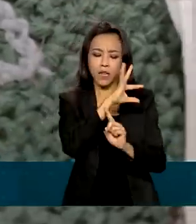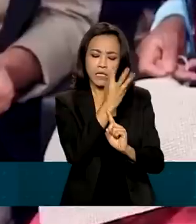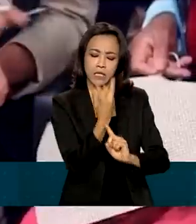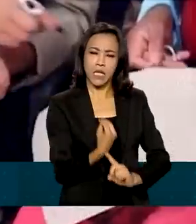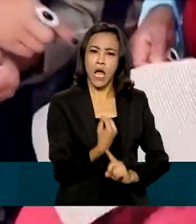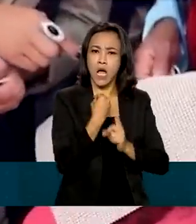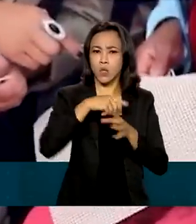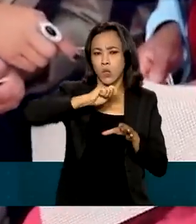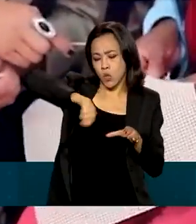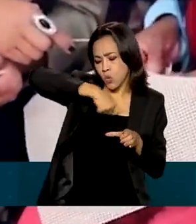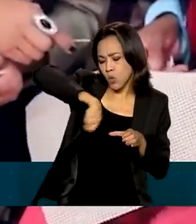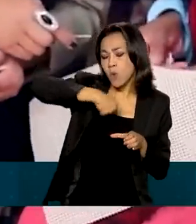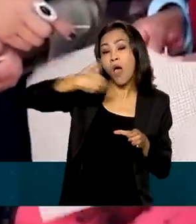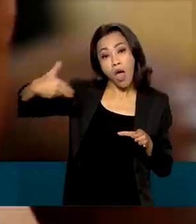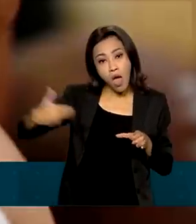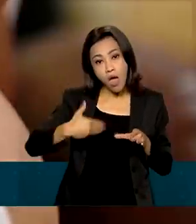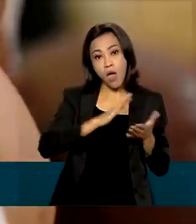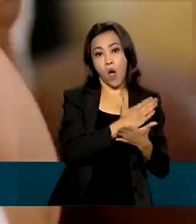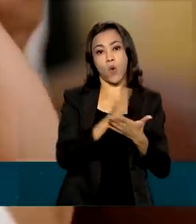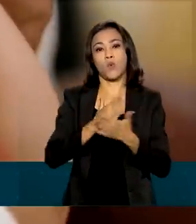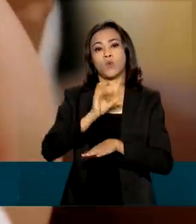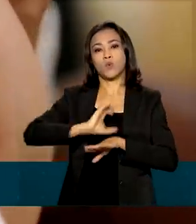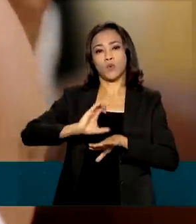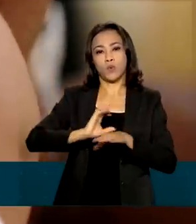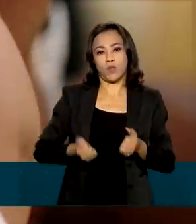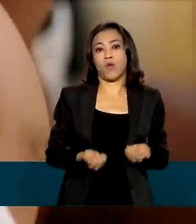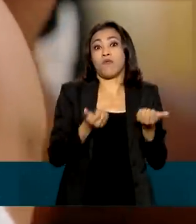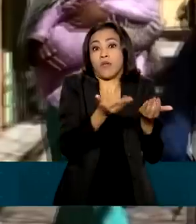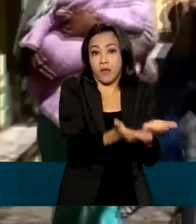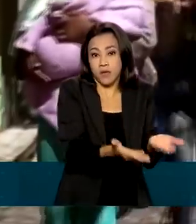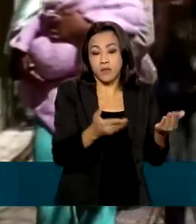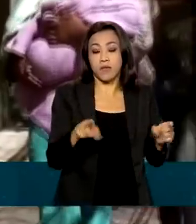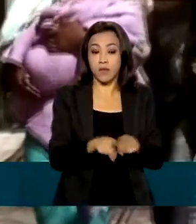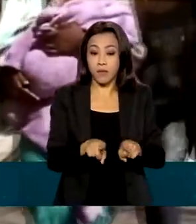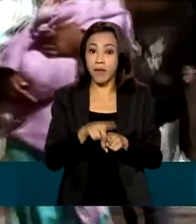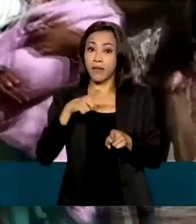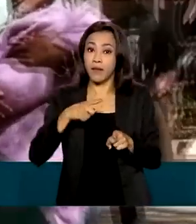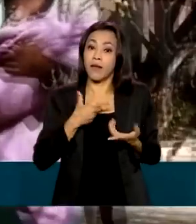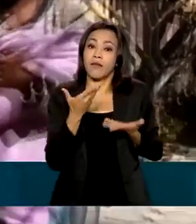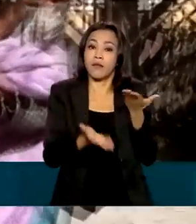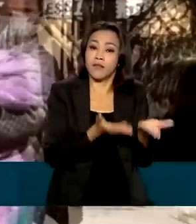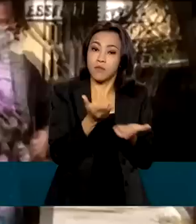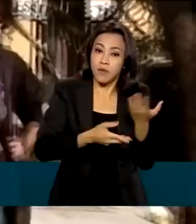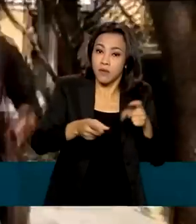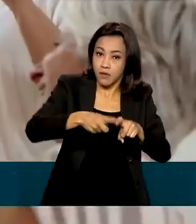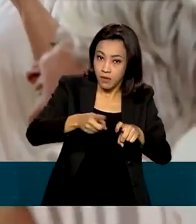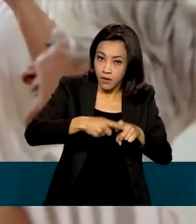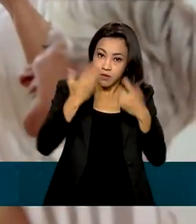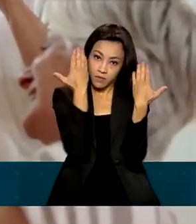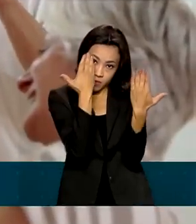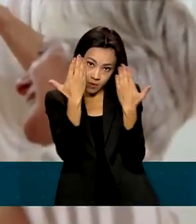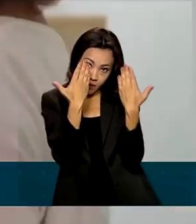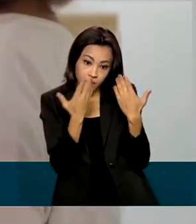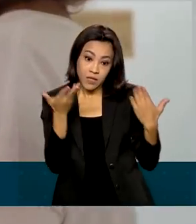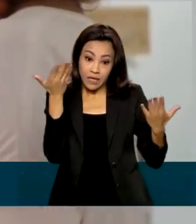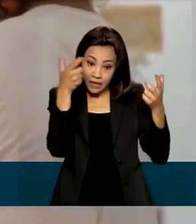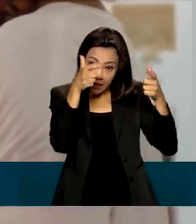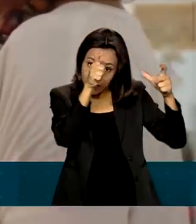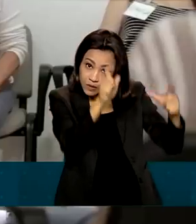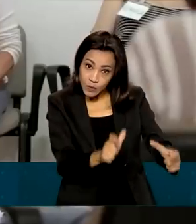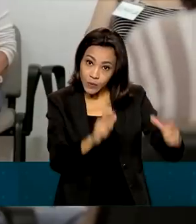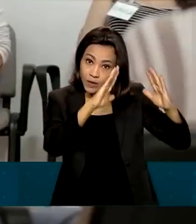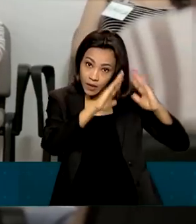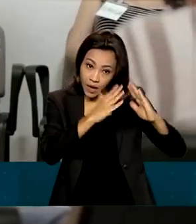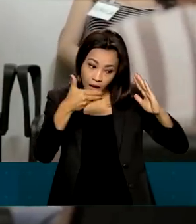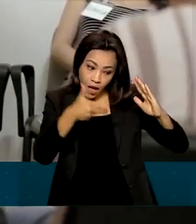são alguns dos cursos disponíveis. Também é oferecido atendimento médico e psicológico. Nesse centro, as